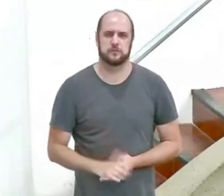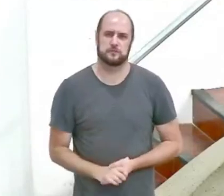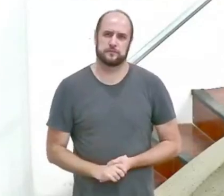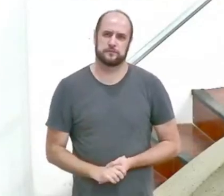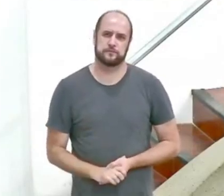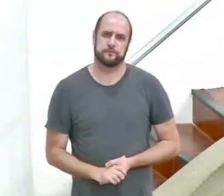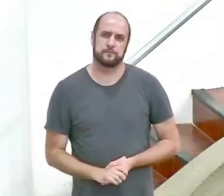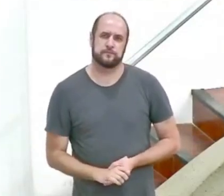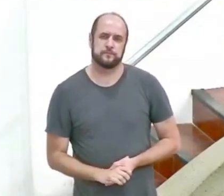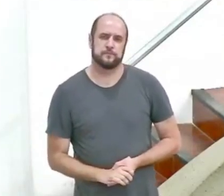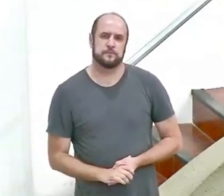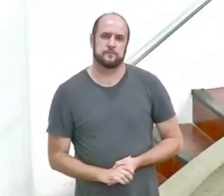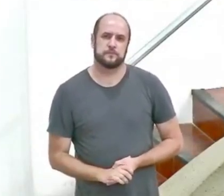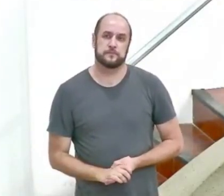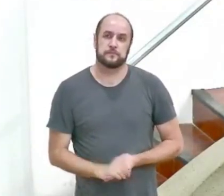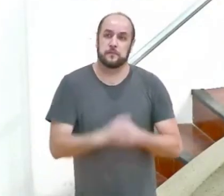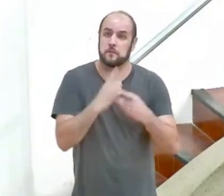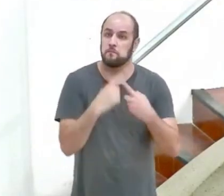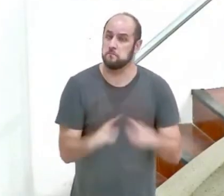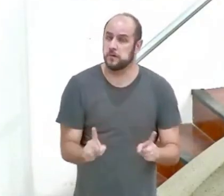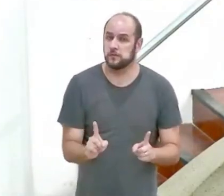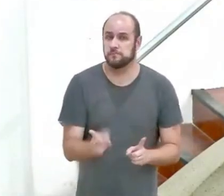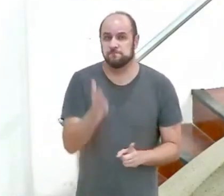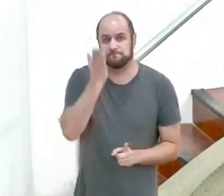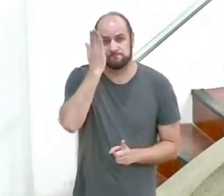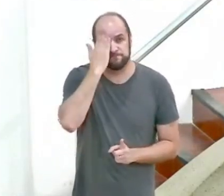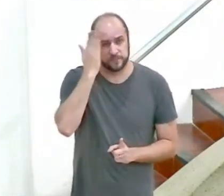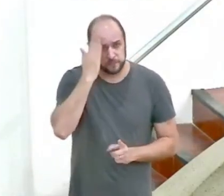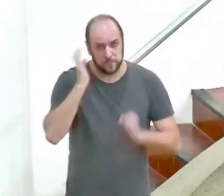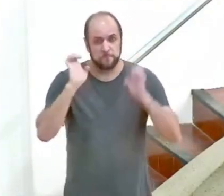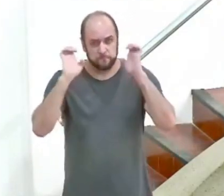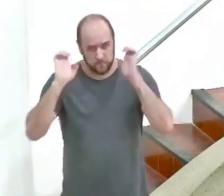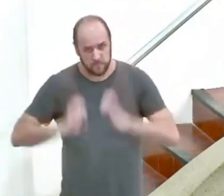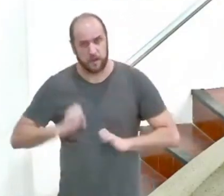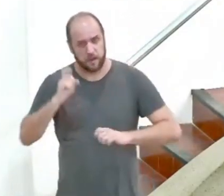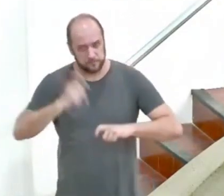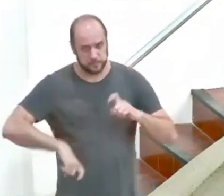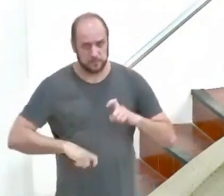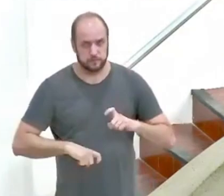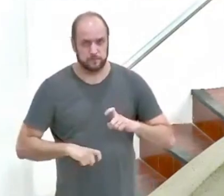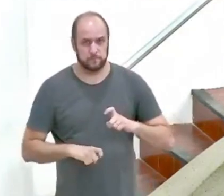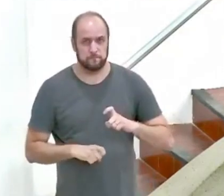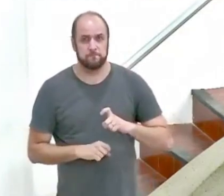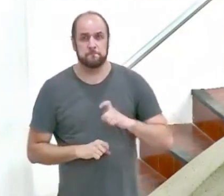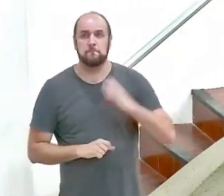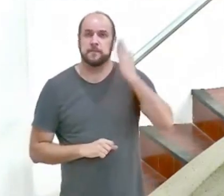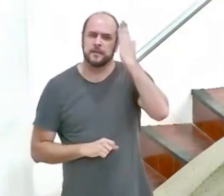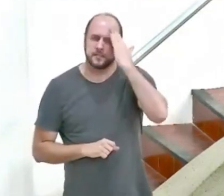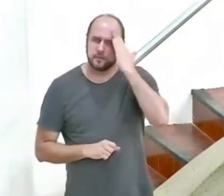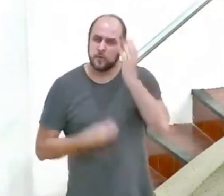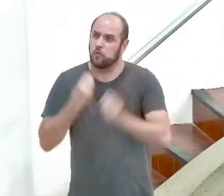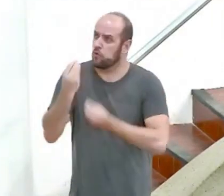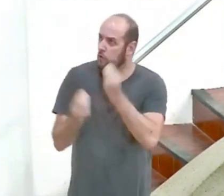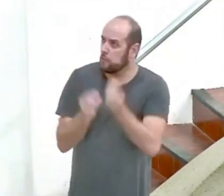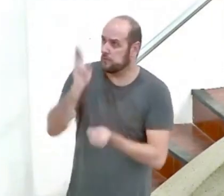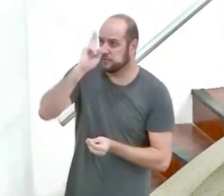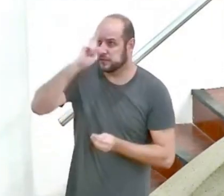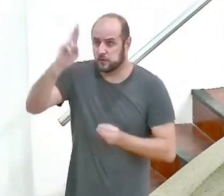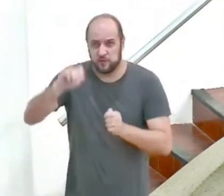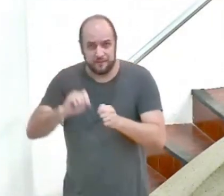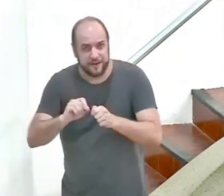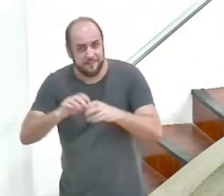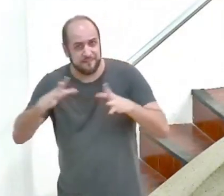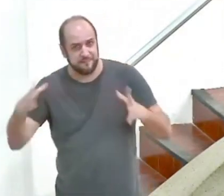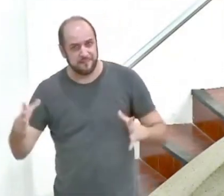Assim, sabendo o que é a moralidade sexual e sabendo como o Senhor criou esta